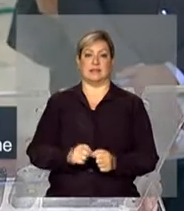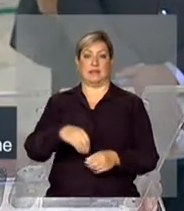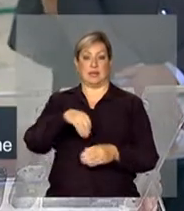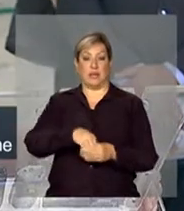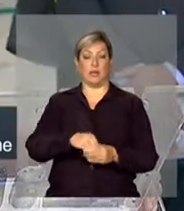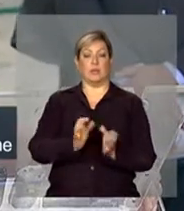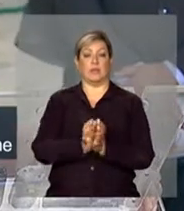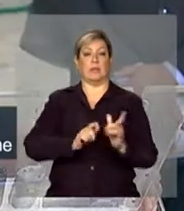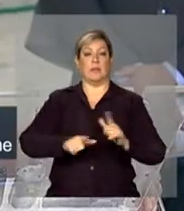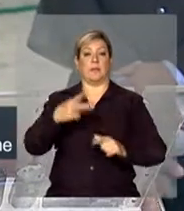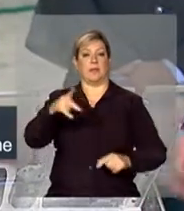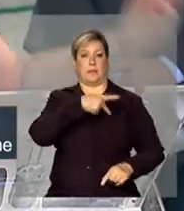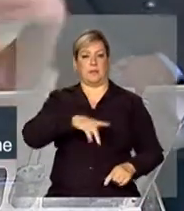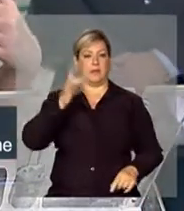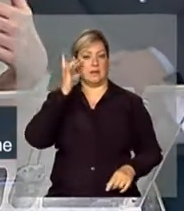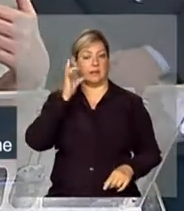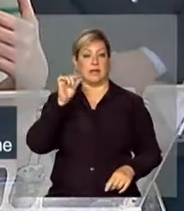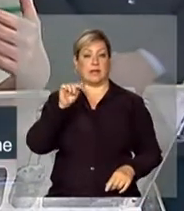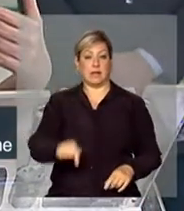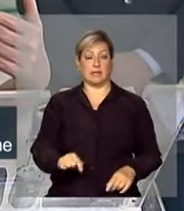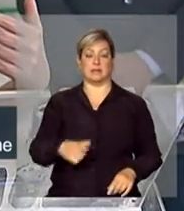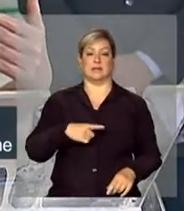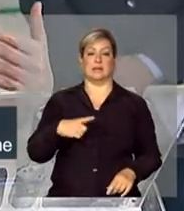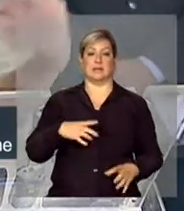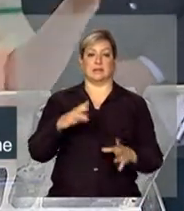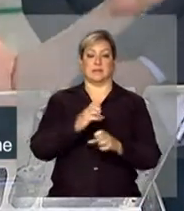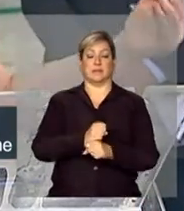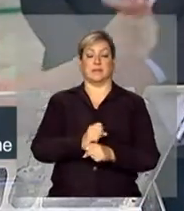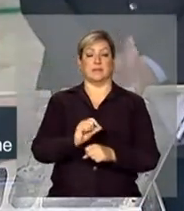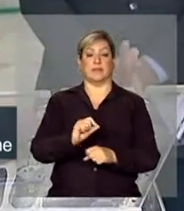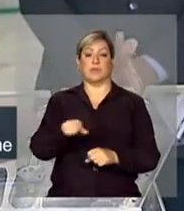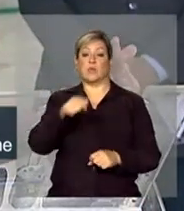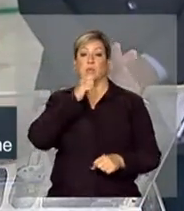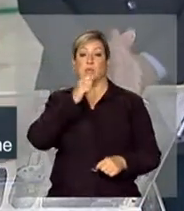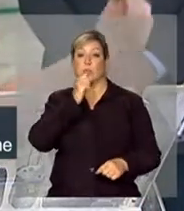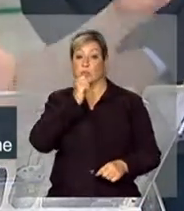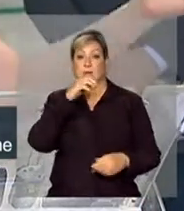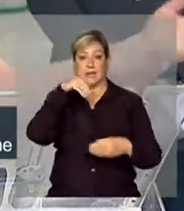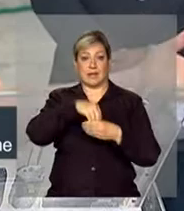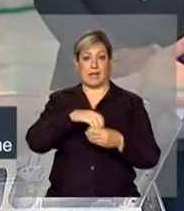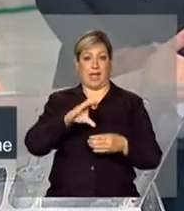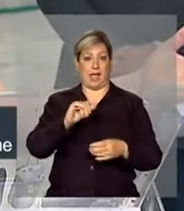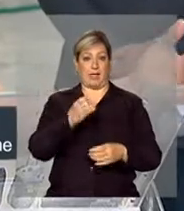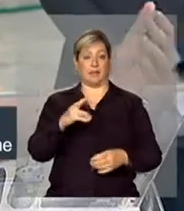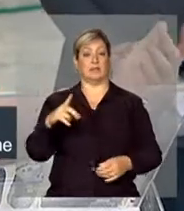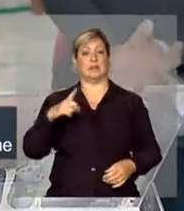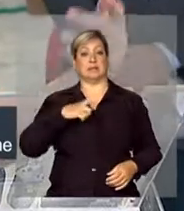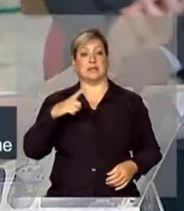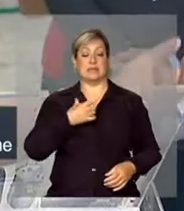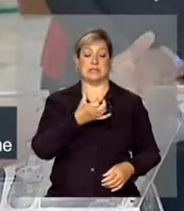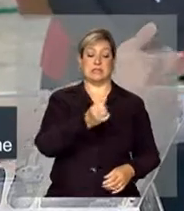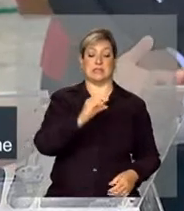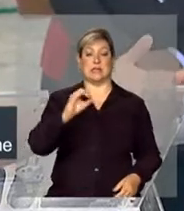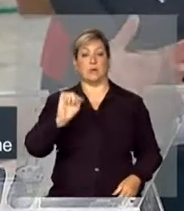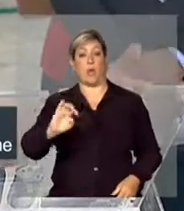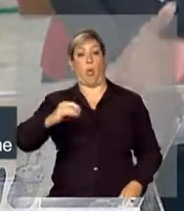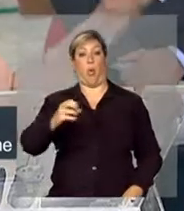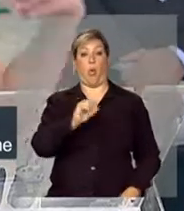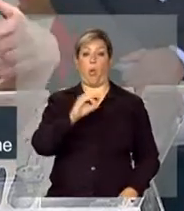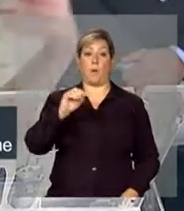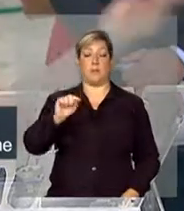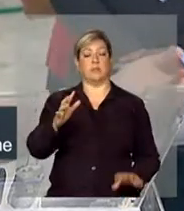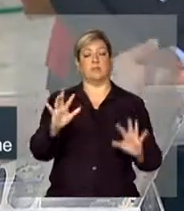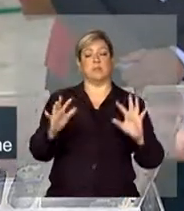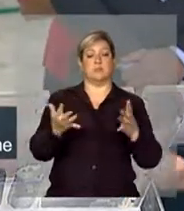700 mil são uma estimativa. Quando elas não estão no Cadastro, são 600 mil ou são 800 mil, isso é uma estimativa.